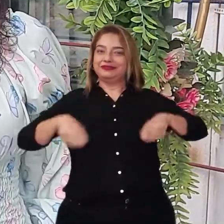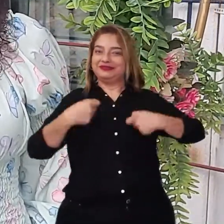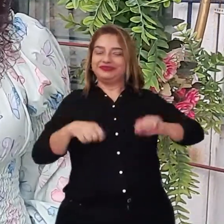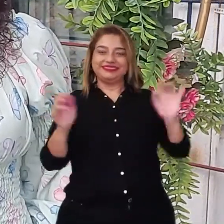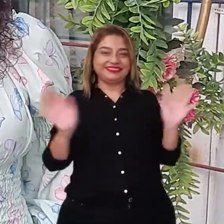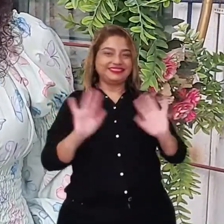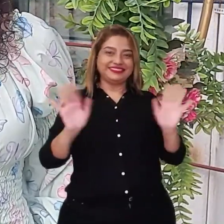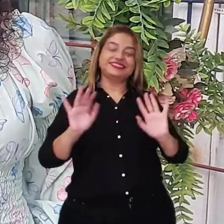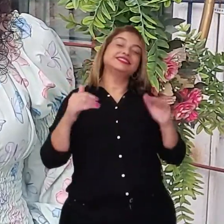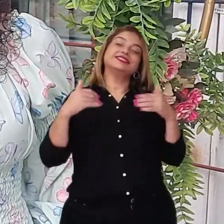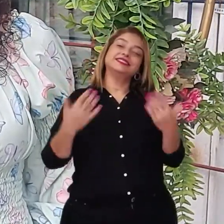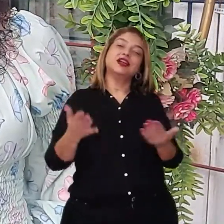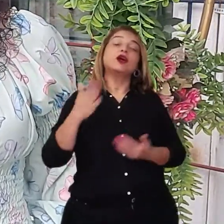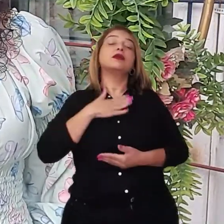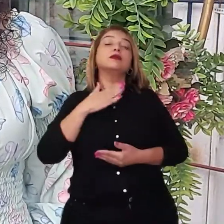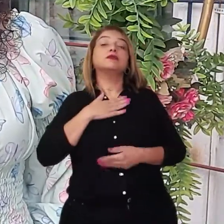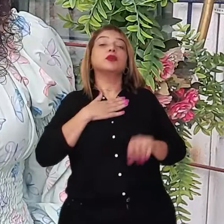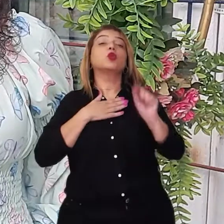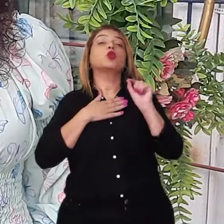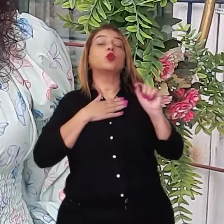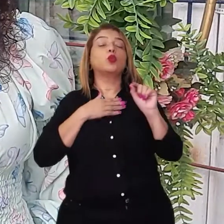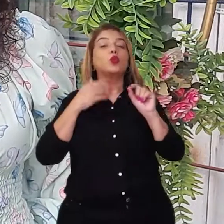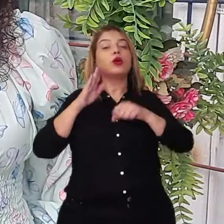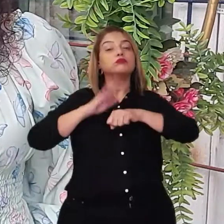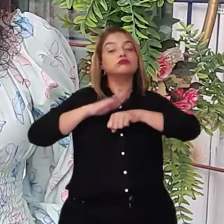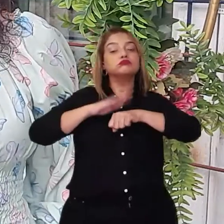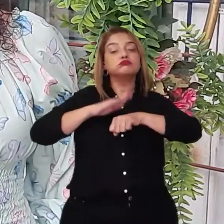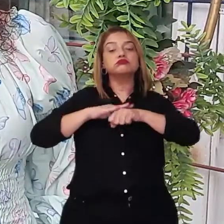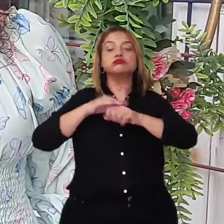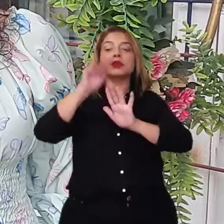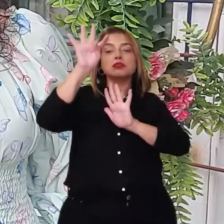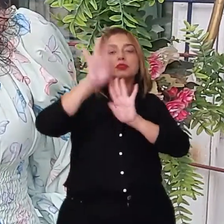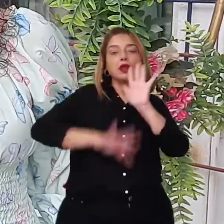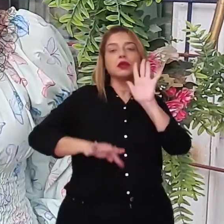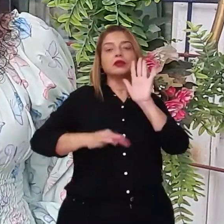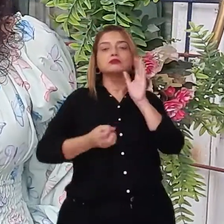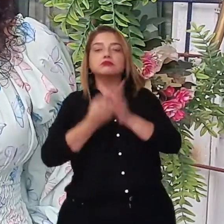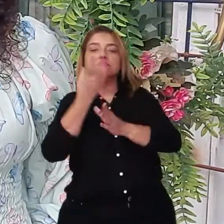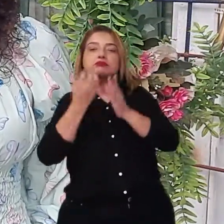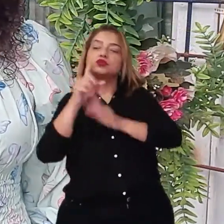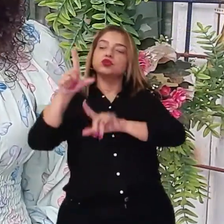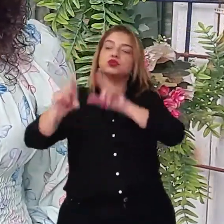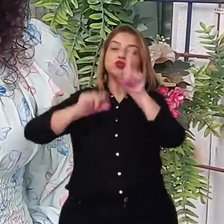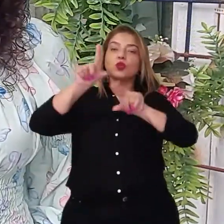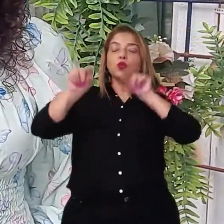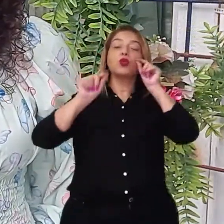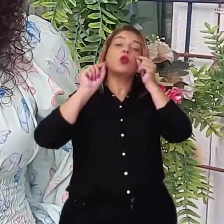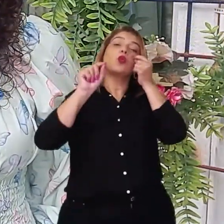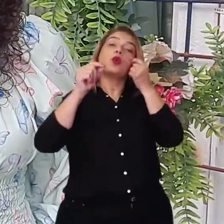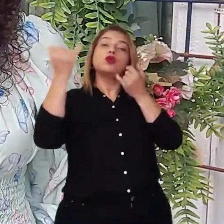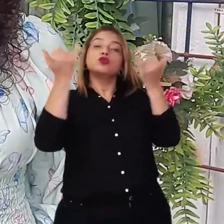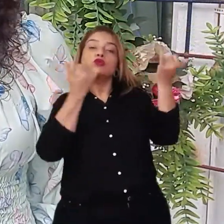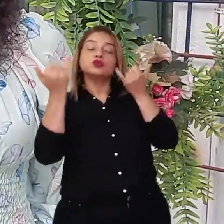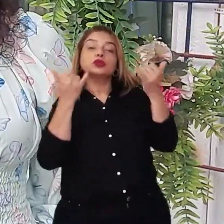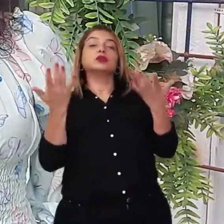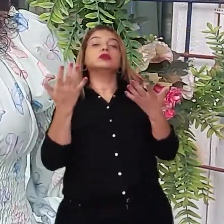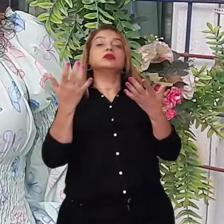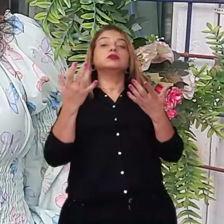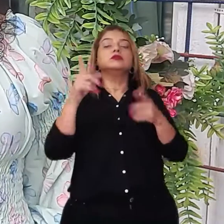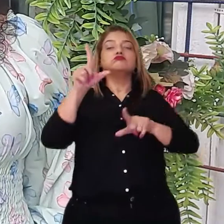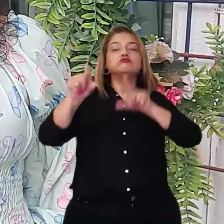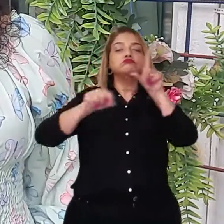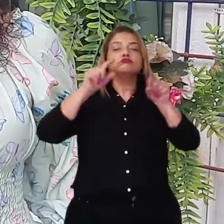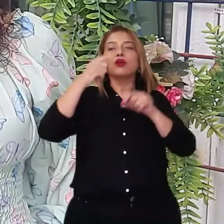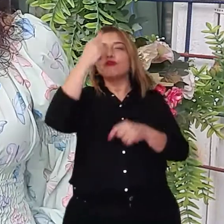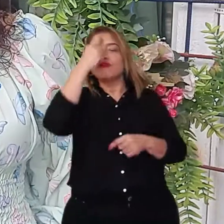Porque a minha parte envolve a produção dos textos, a escolha das notícias, a seleção das fotos. Mas a